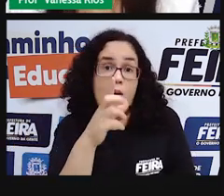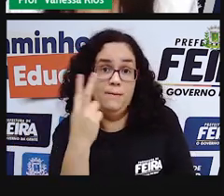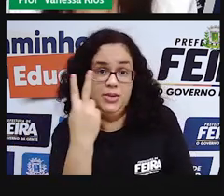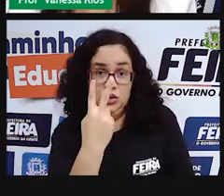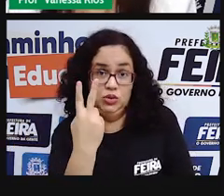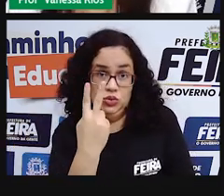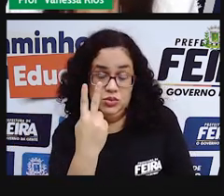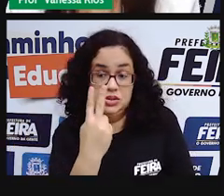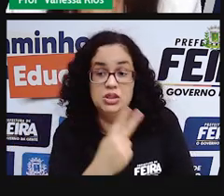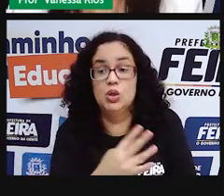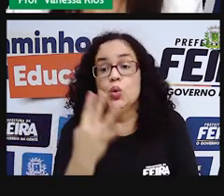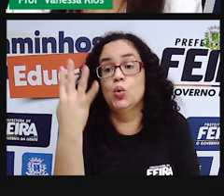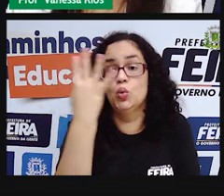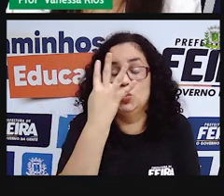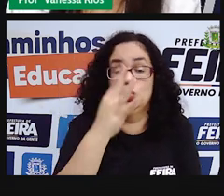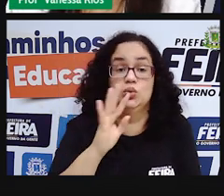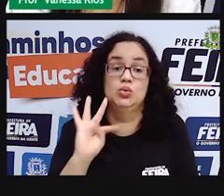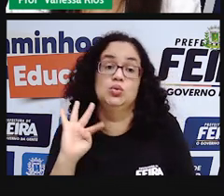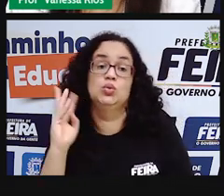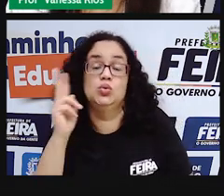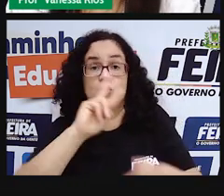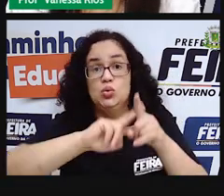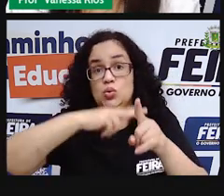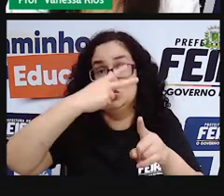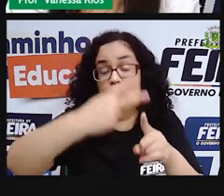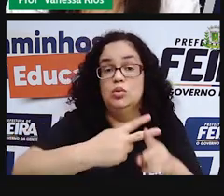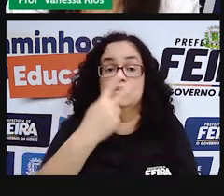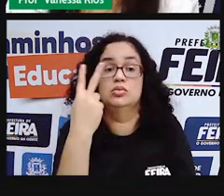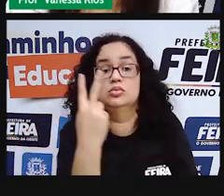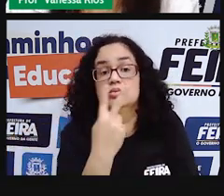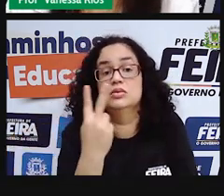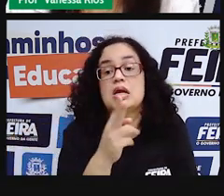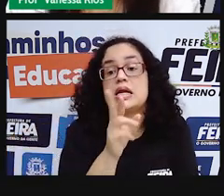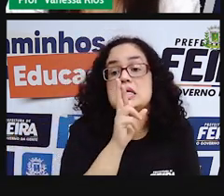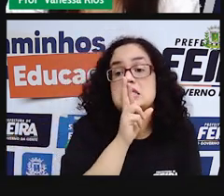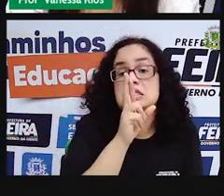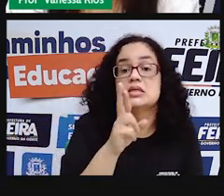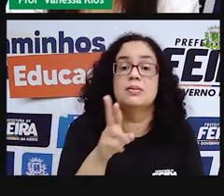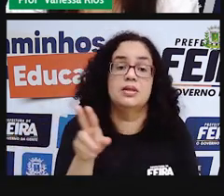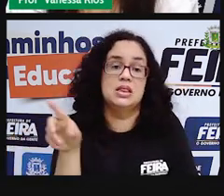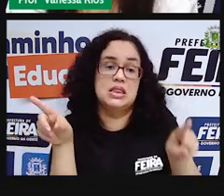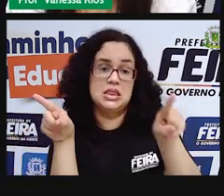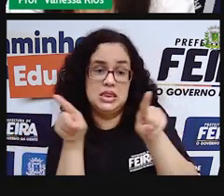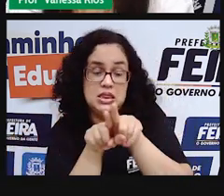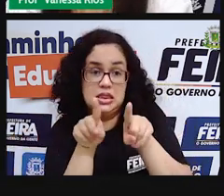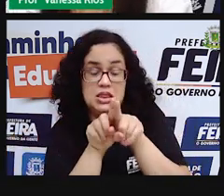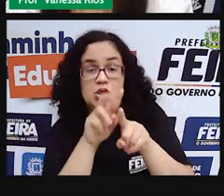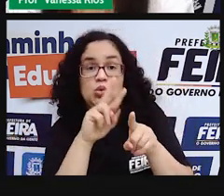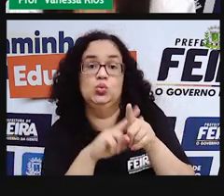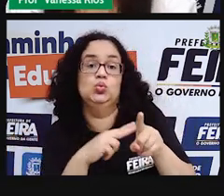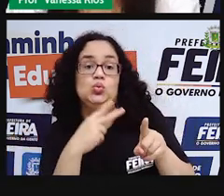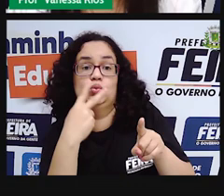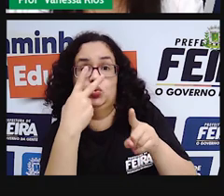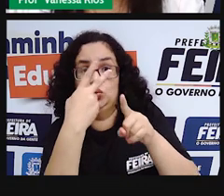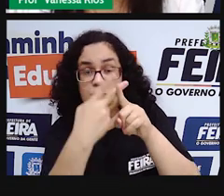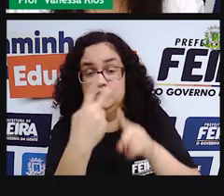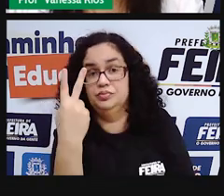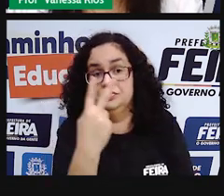quatro é o dobro de dois, Então, a resposta também vai ser o dobro, né? A resposta tem que ser